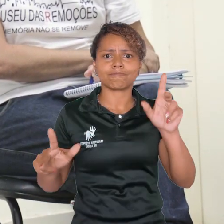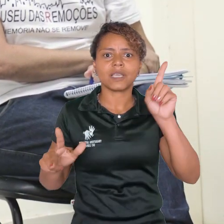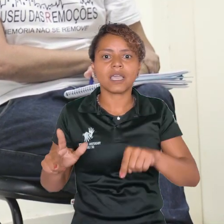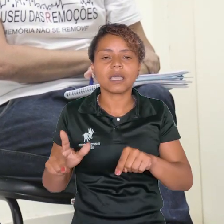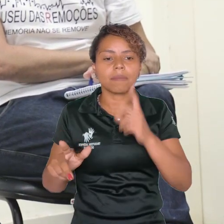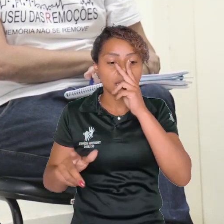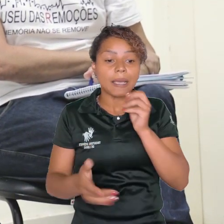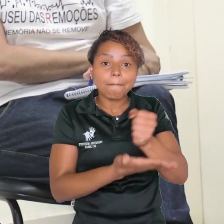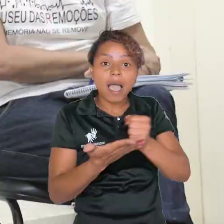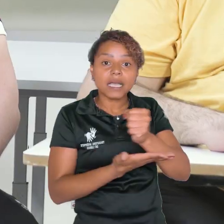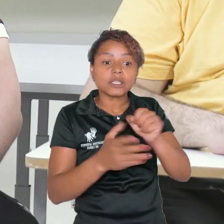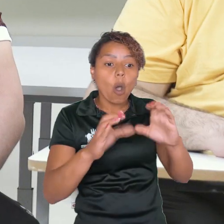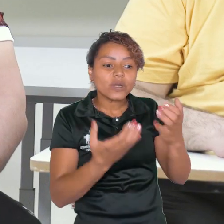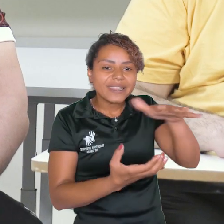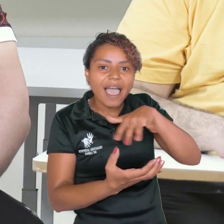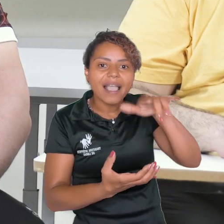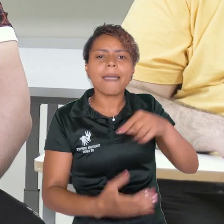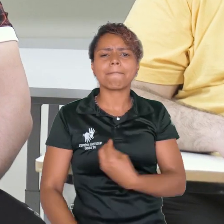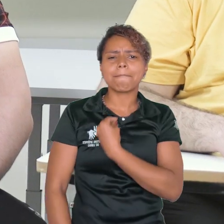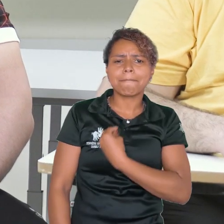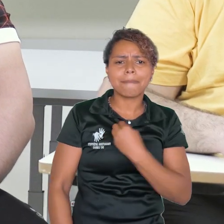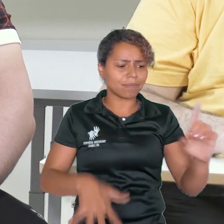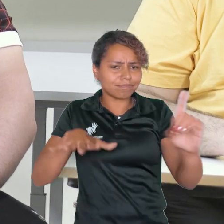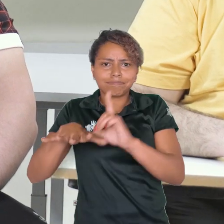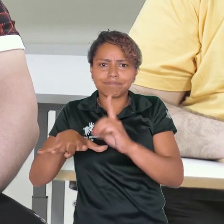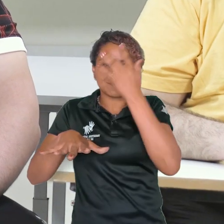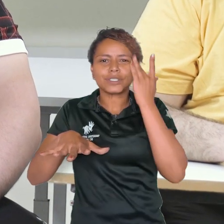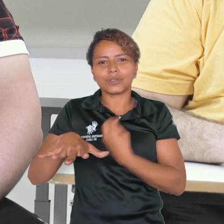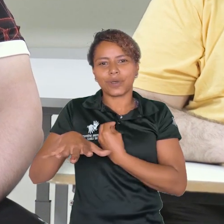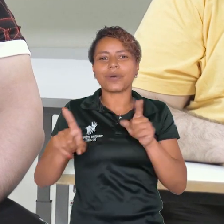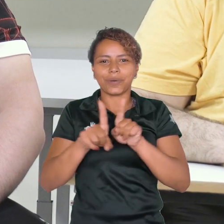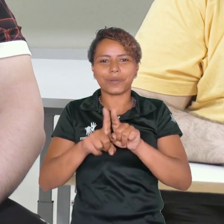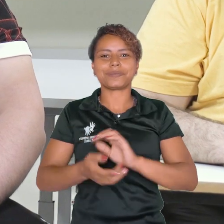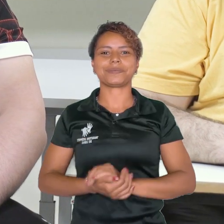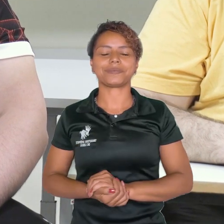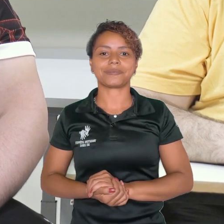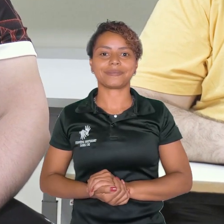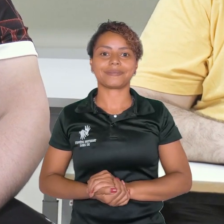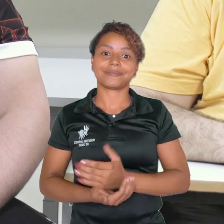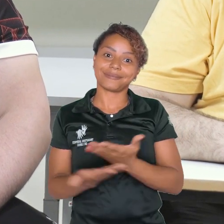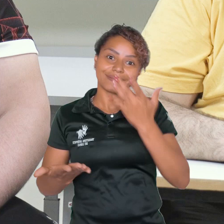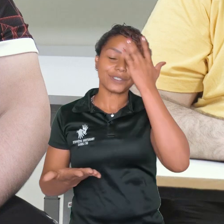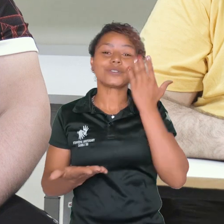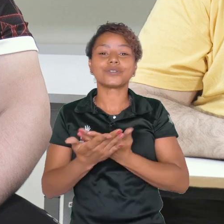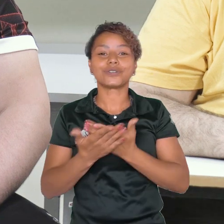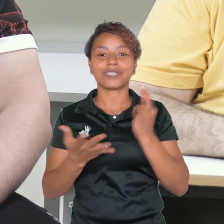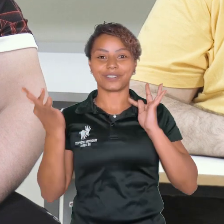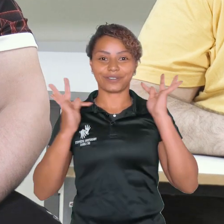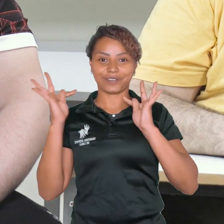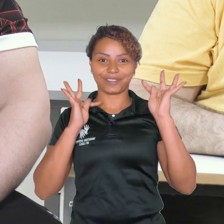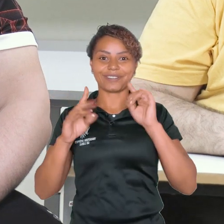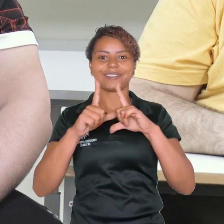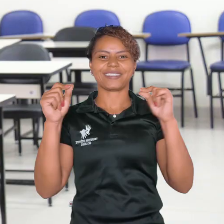do turismo de base comunitária, que não é isso, é participar, englobar todo mundo. Então, os estudantes do curso de turismo da UFJF,